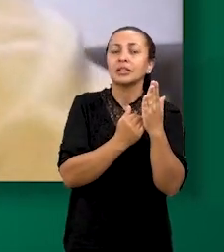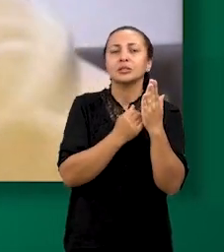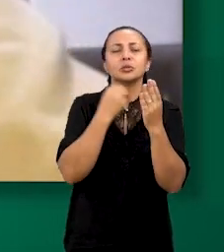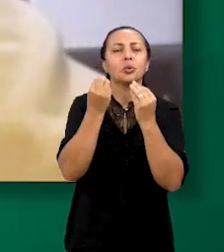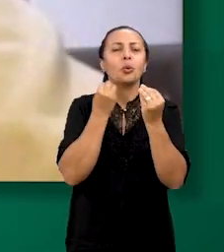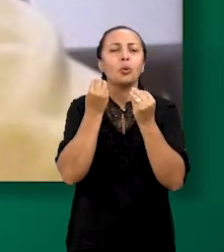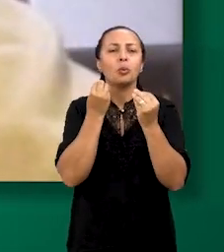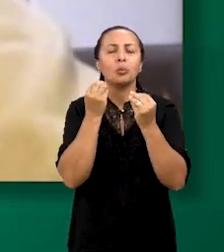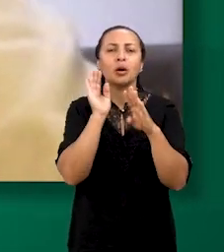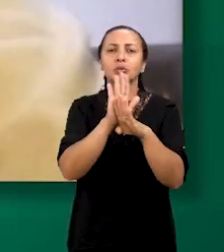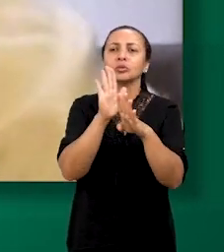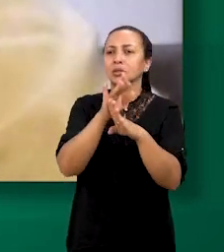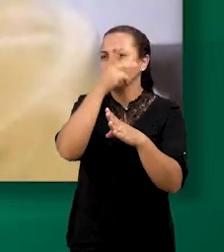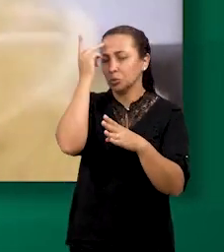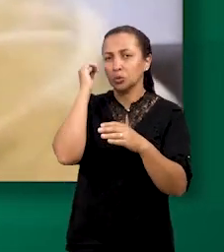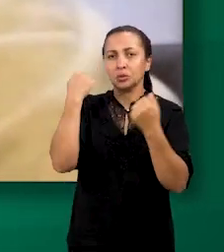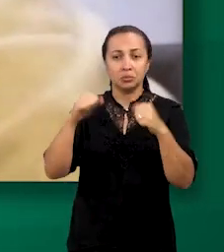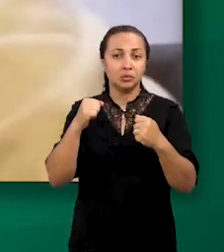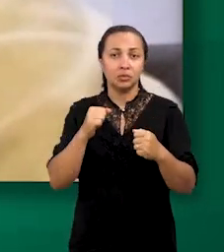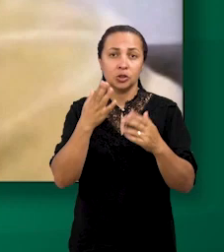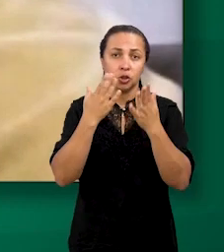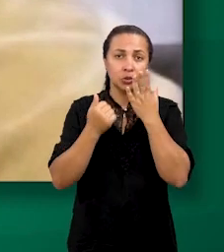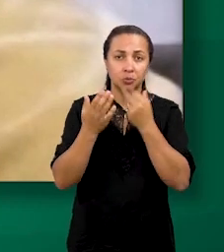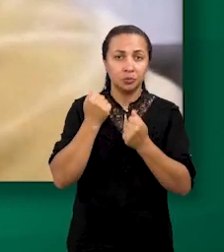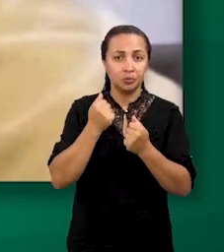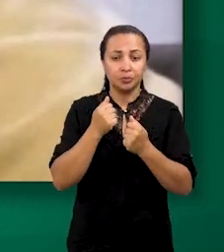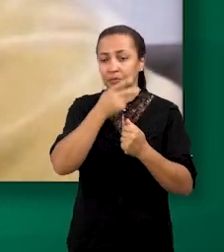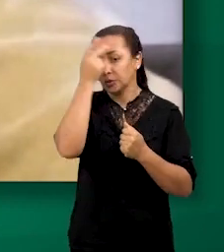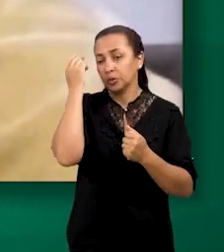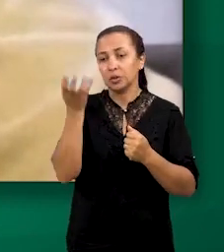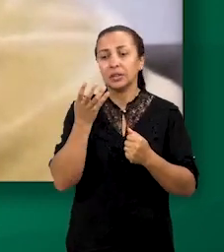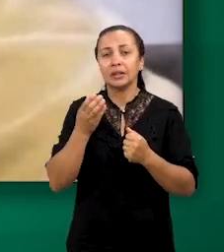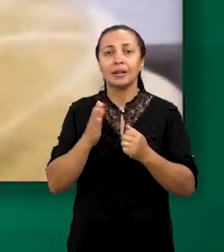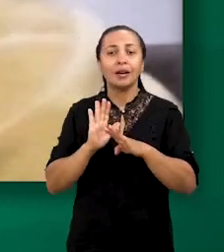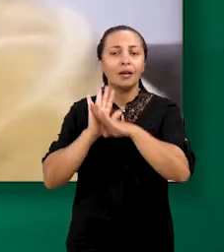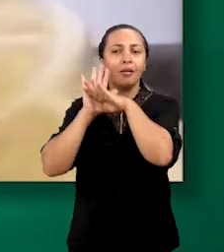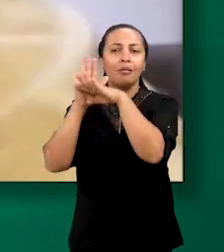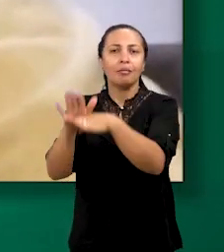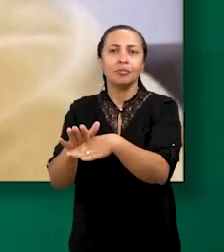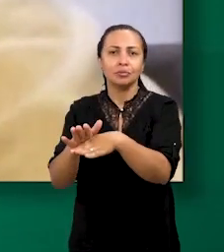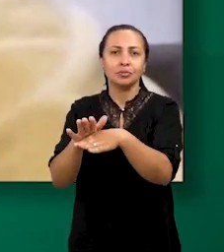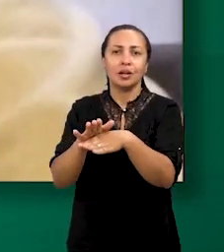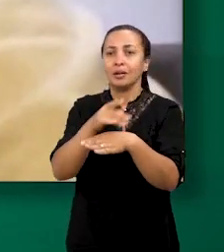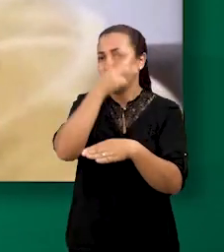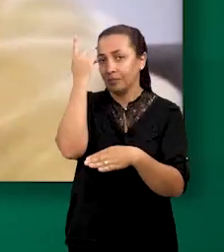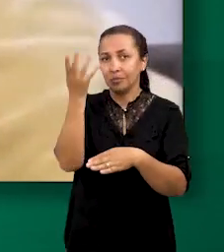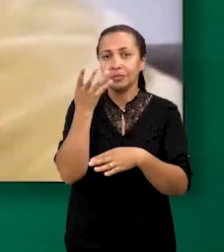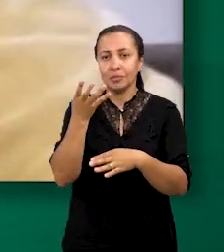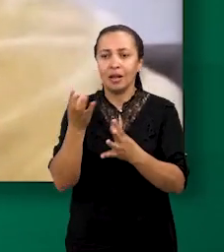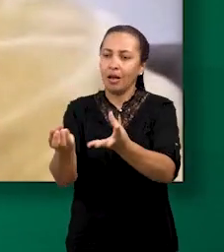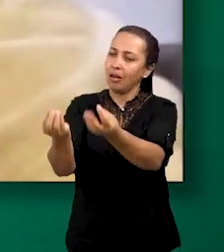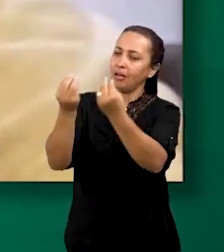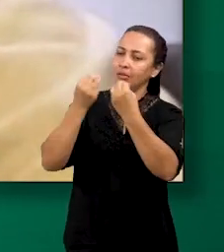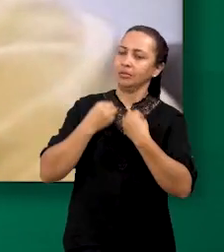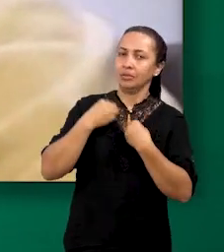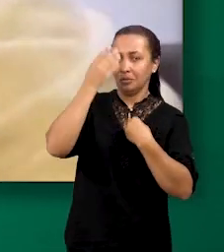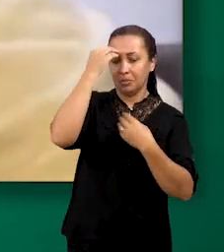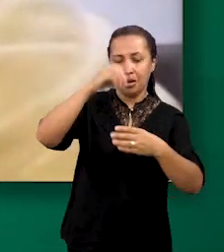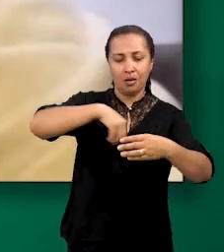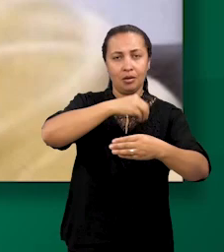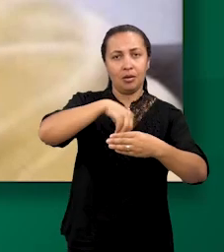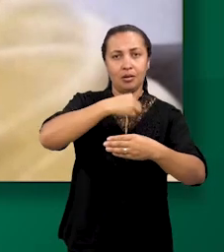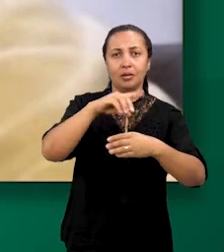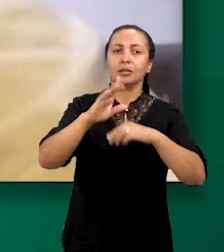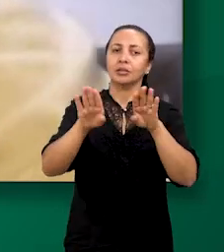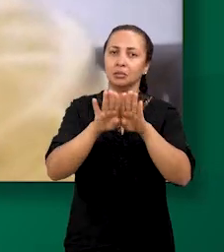a pessoa que precisa de alimento, a pessoa que quer doar o alimento ou a pessoa que recebe o alimento para preparar e doar.